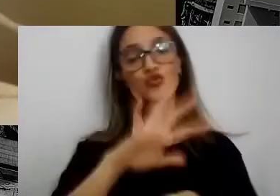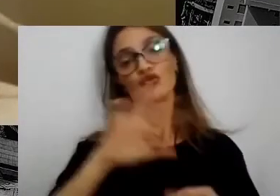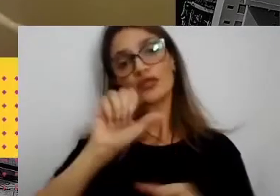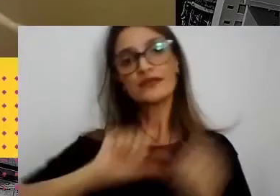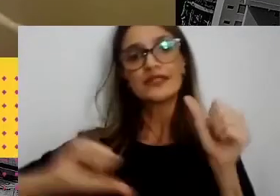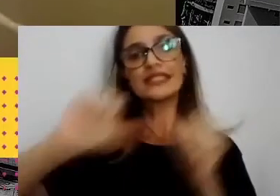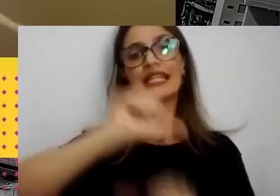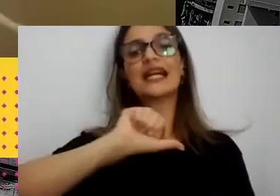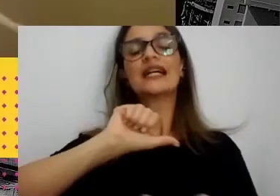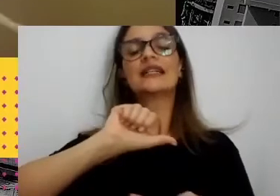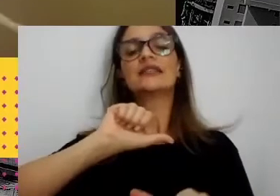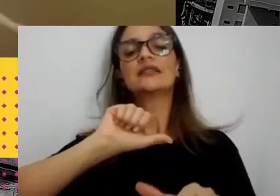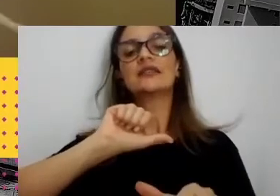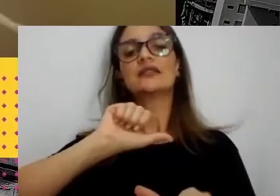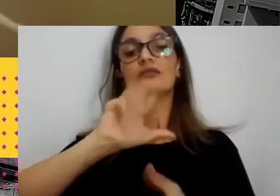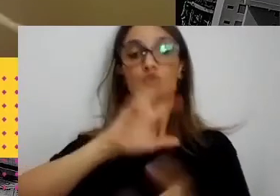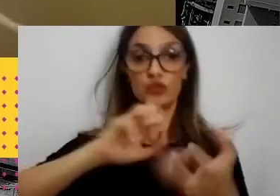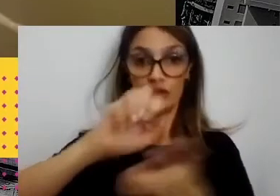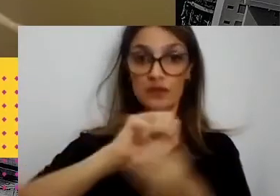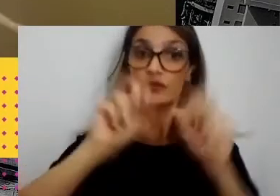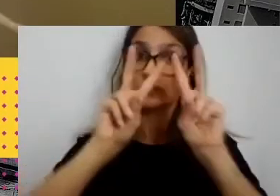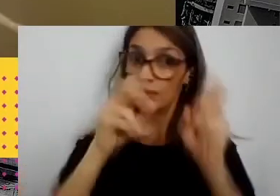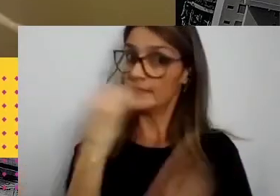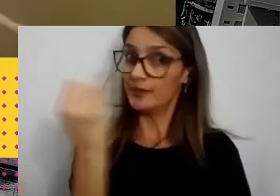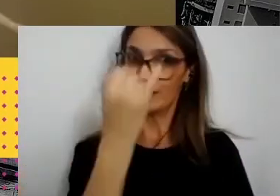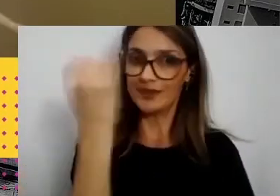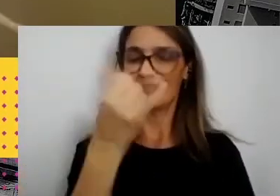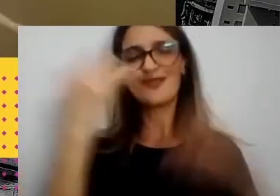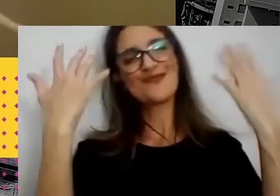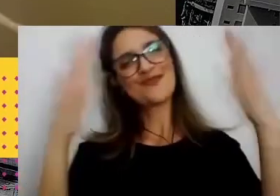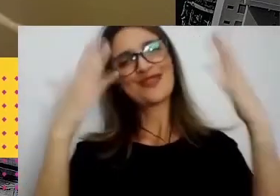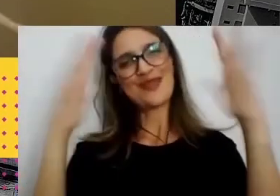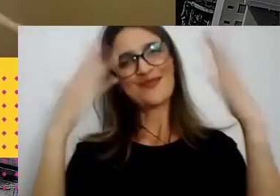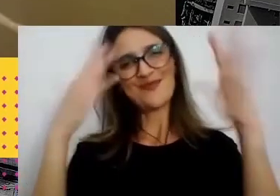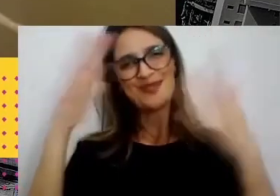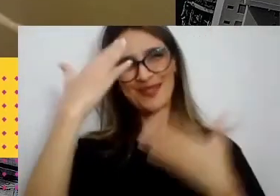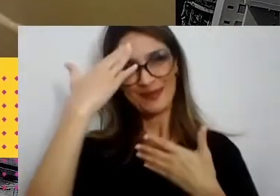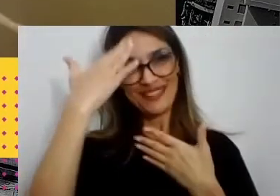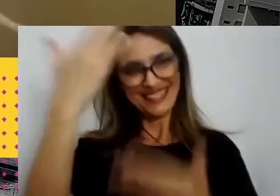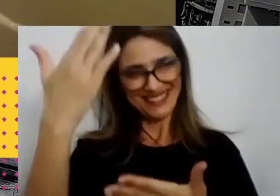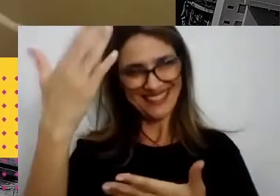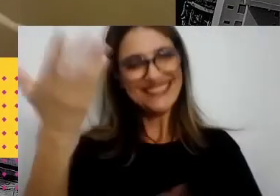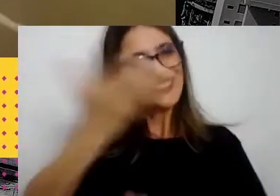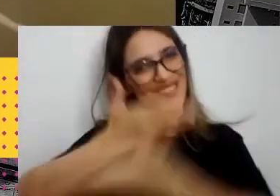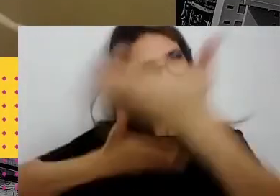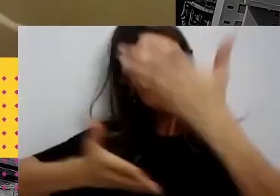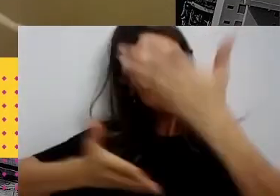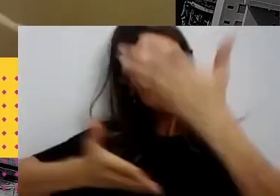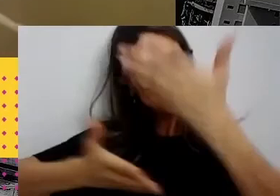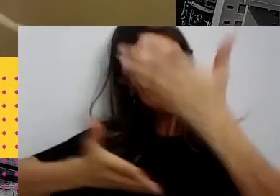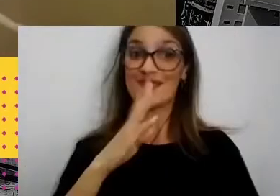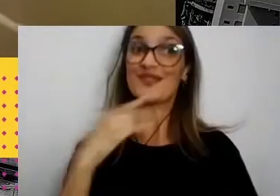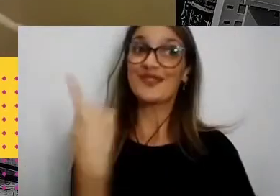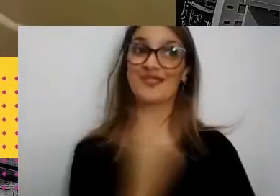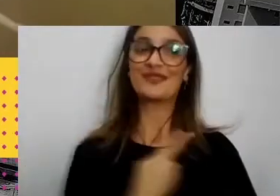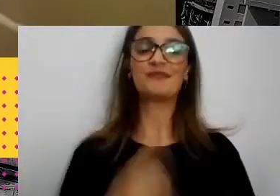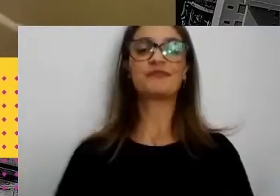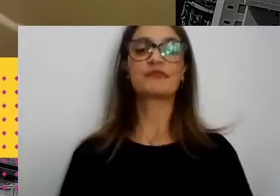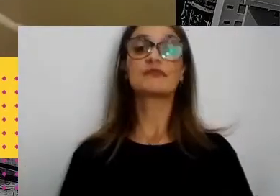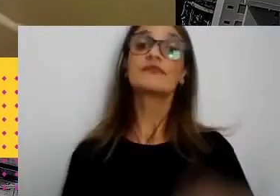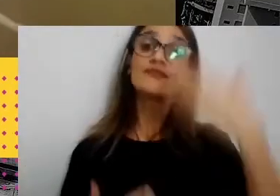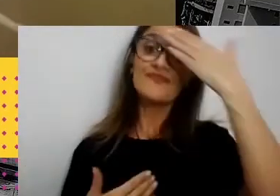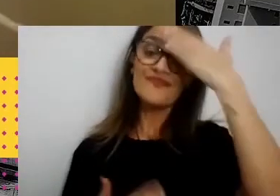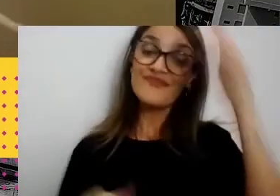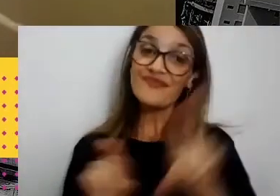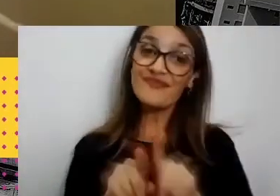tema mais do que fundamental. Parabéns a todos vocês, obrigado pelo conhecimento compartilhado. Quero agradecer também a todo mundo